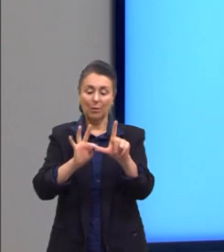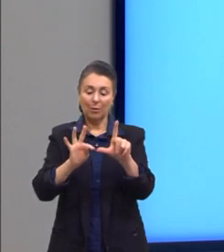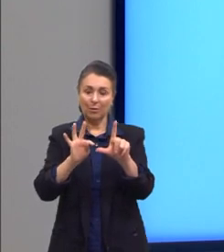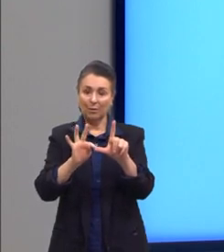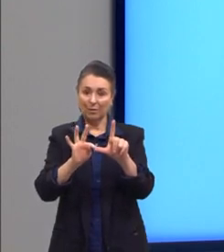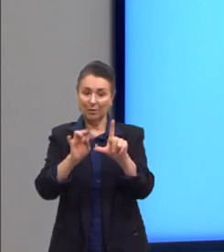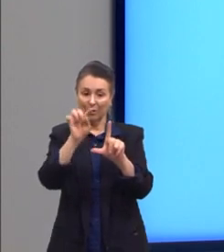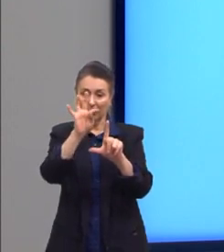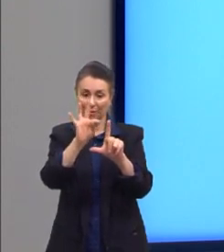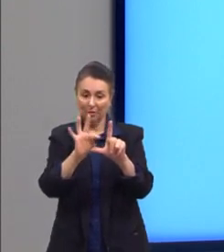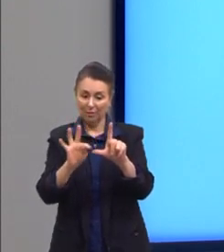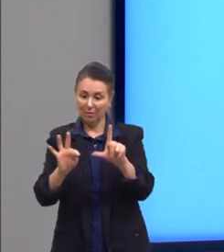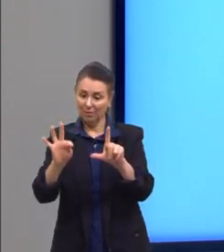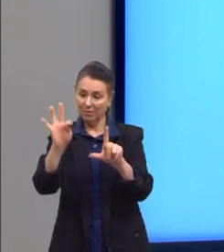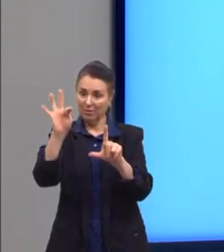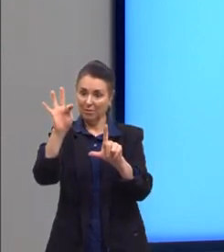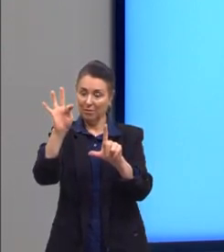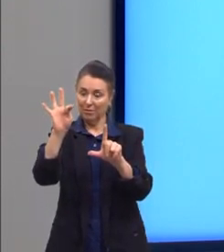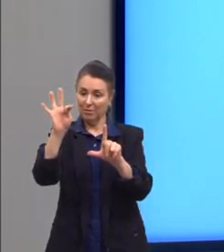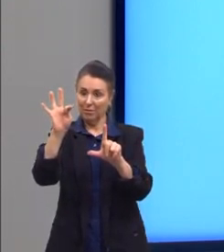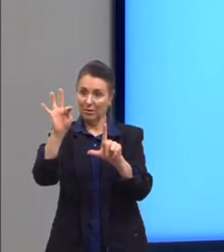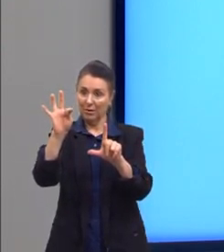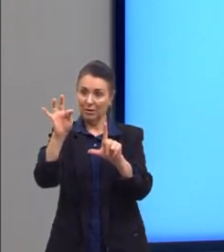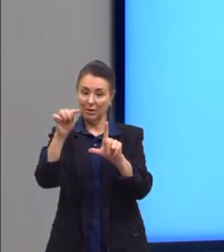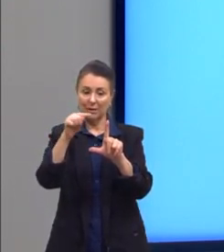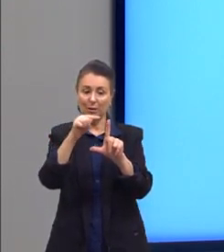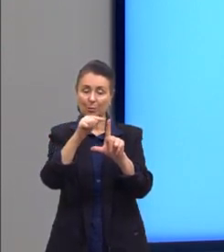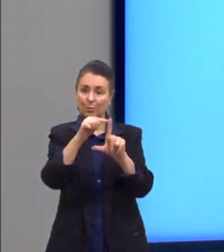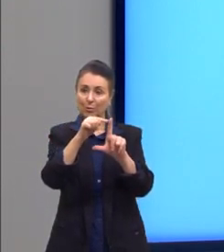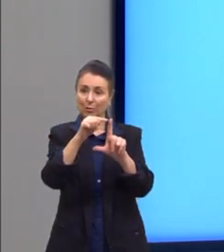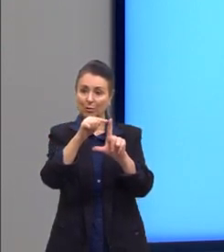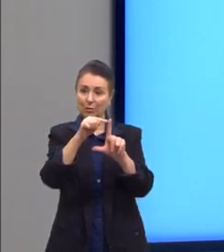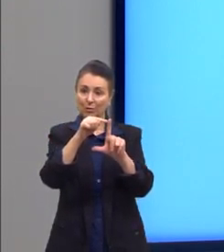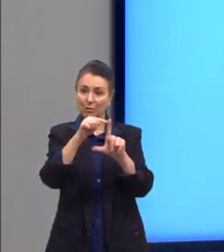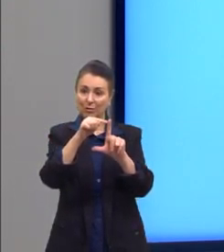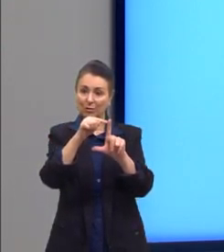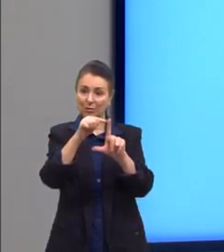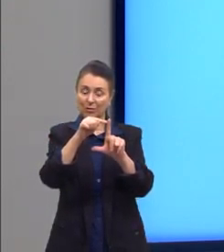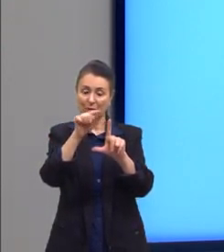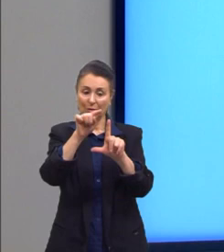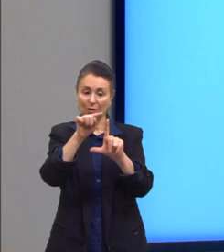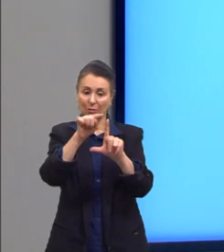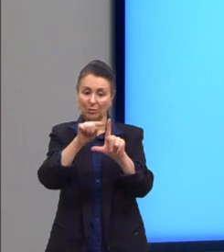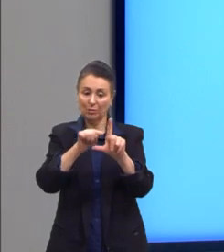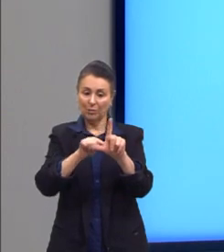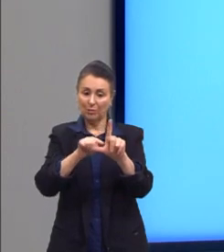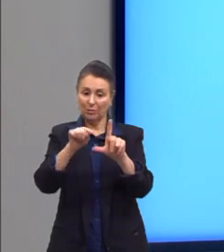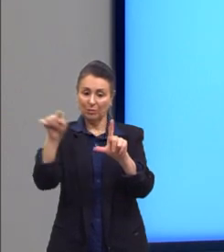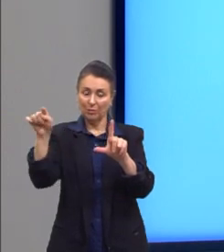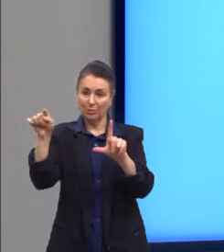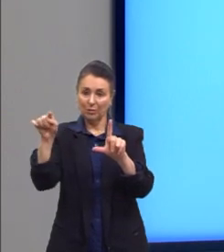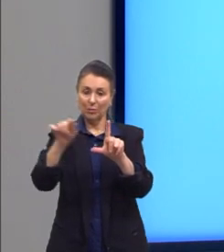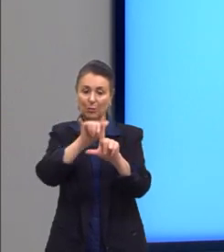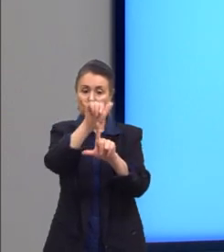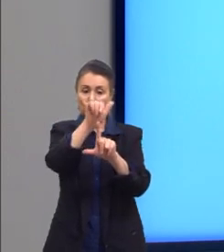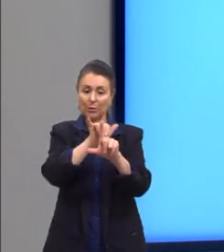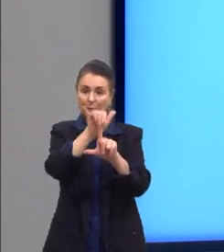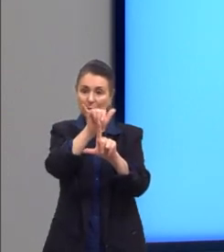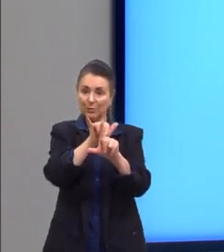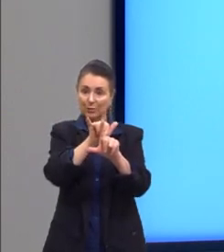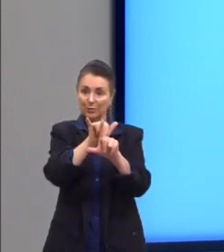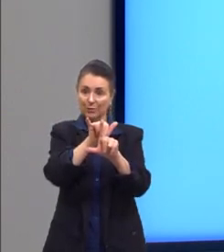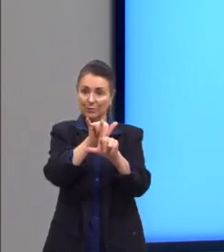para cima. E nós temos um pontinho onde o nosso gráfico cruza o eixo Y. E,